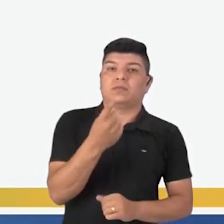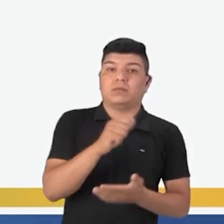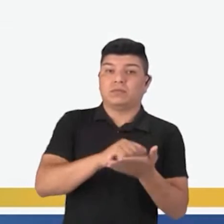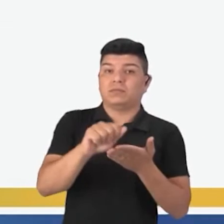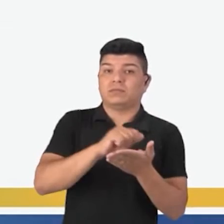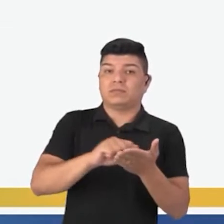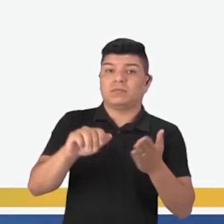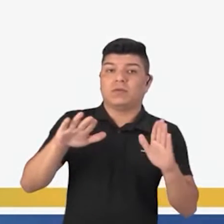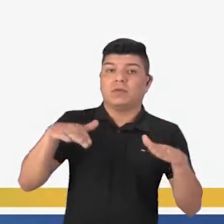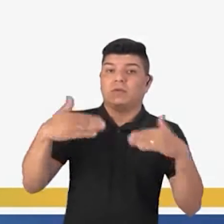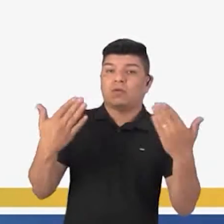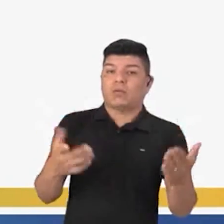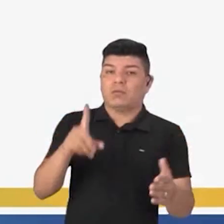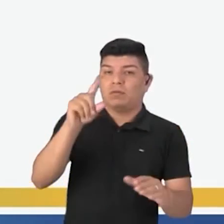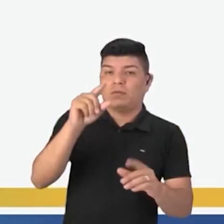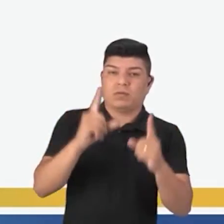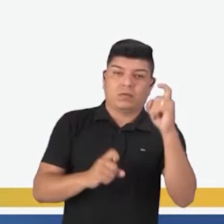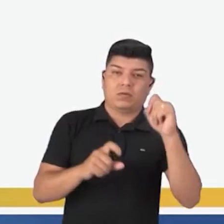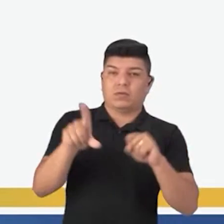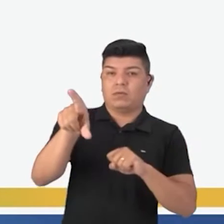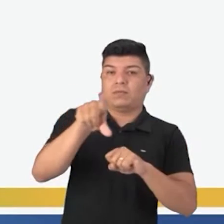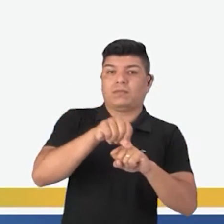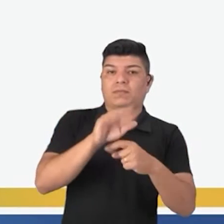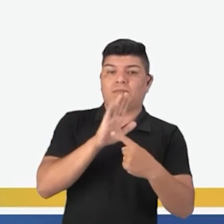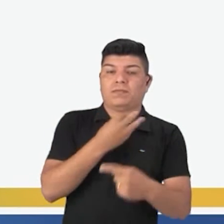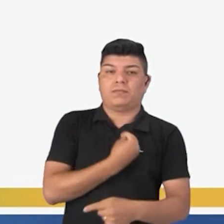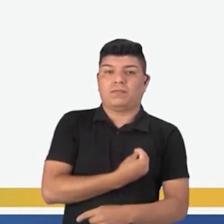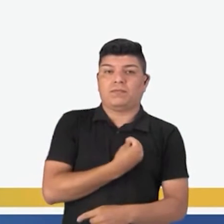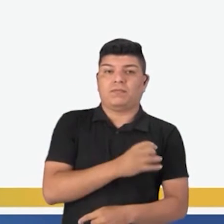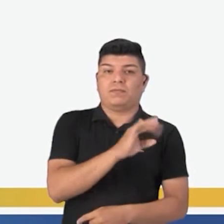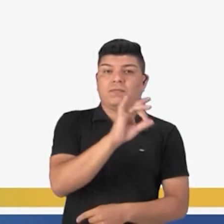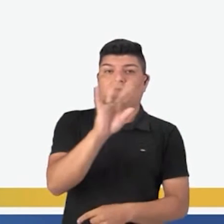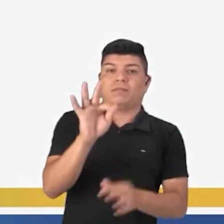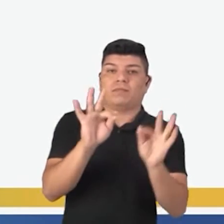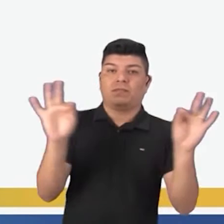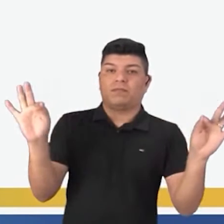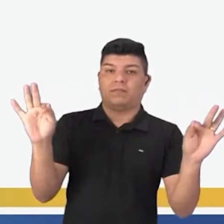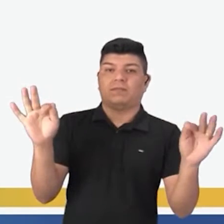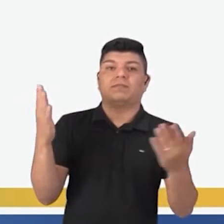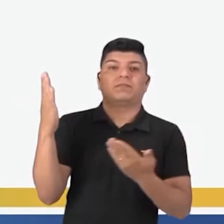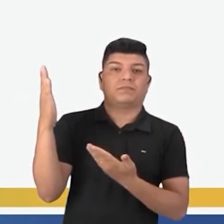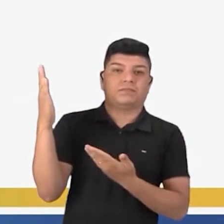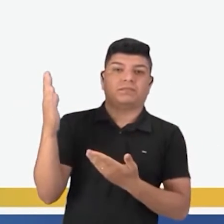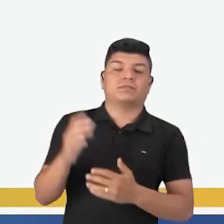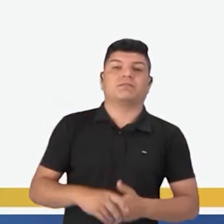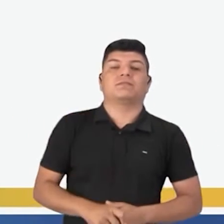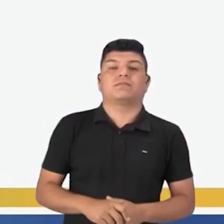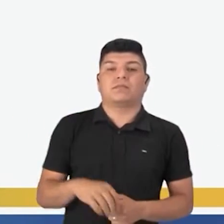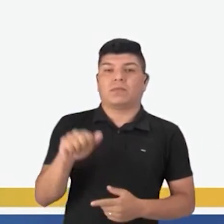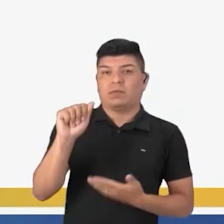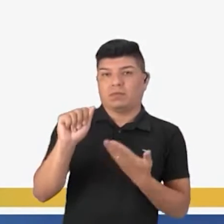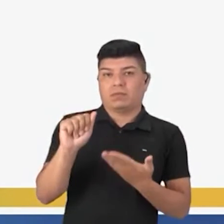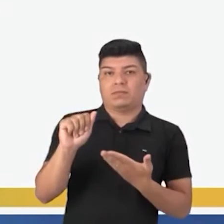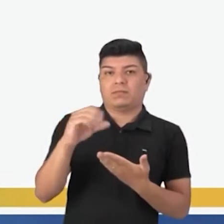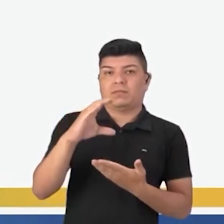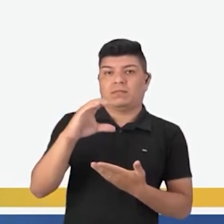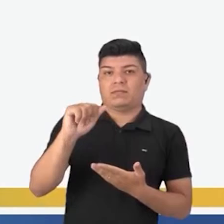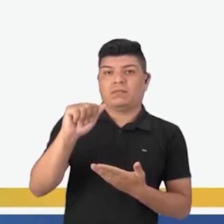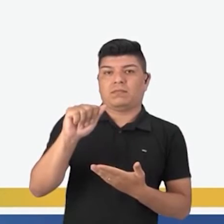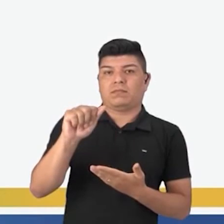Escreva qual é o operador argumentativo presente em cada uma das frases abaixo. A.